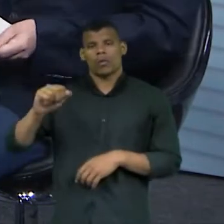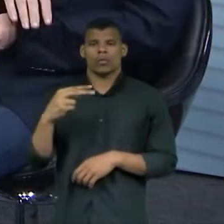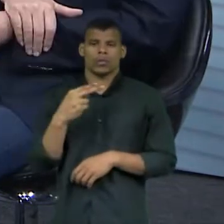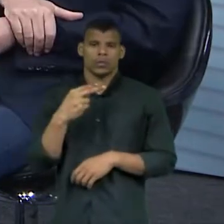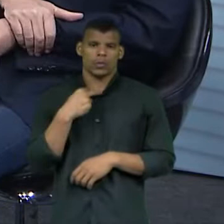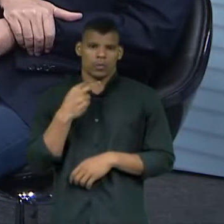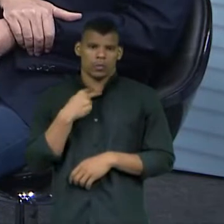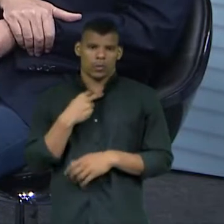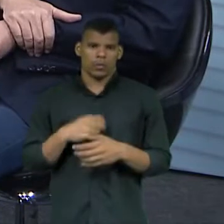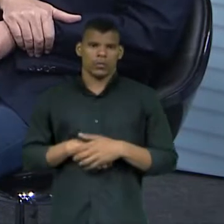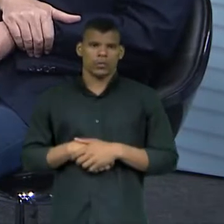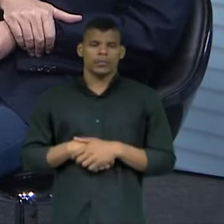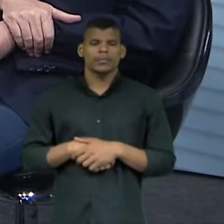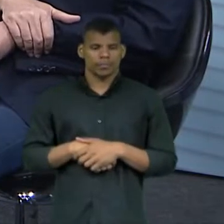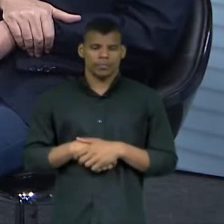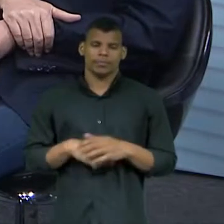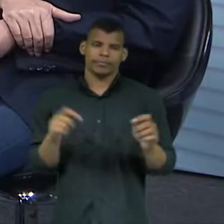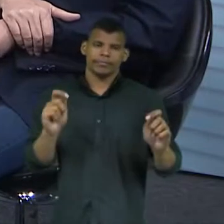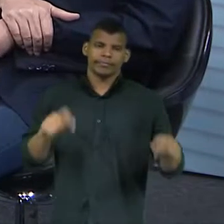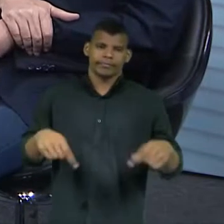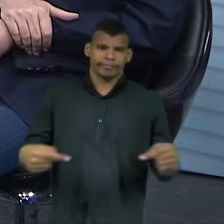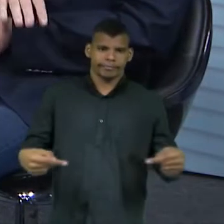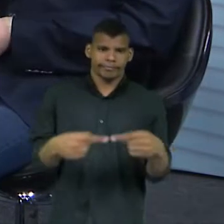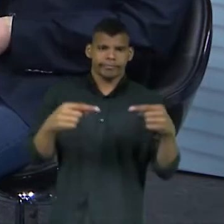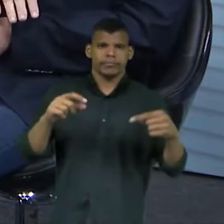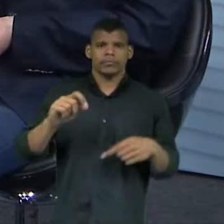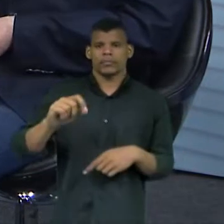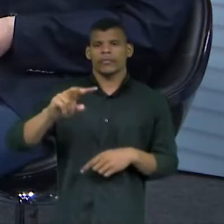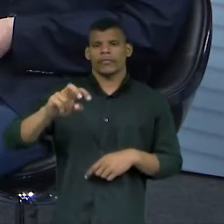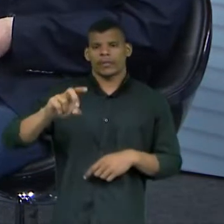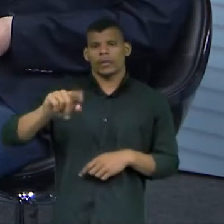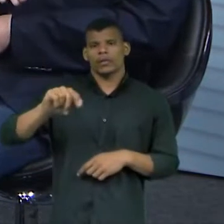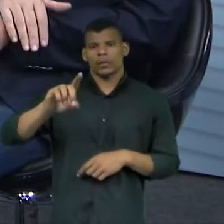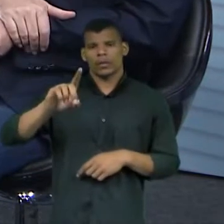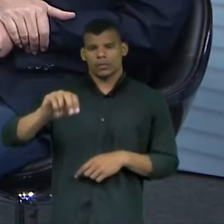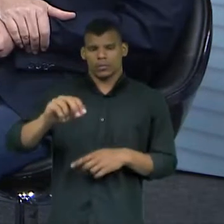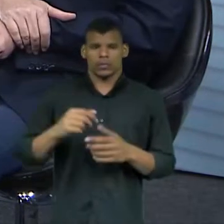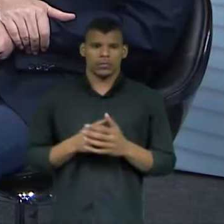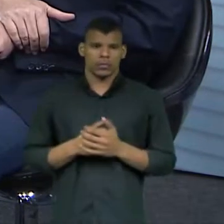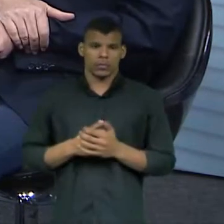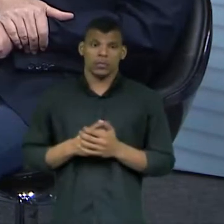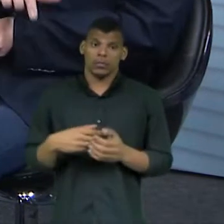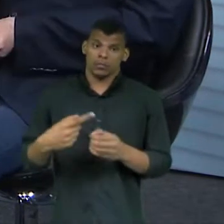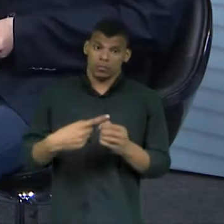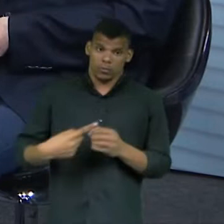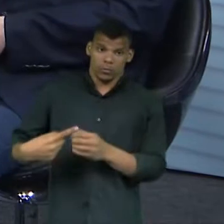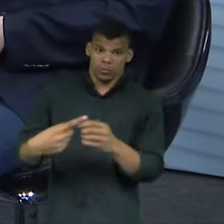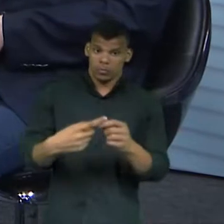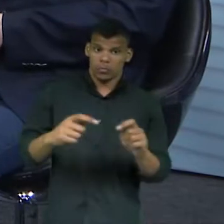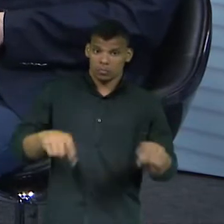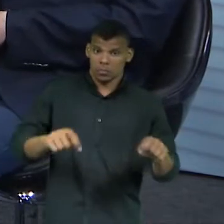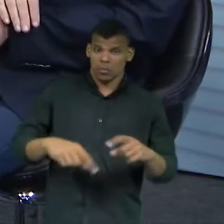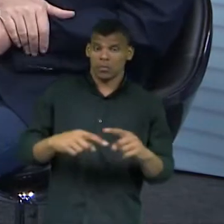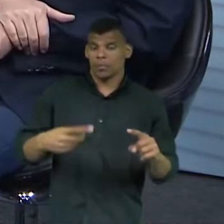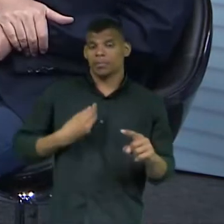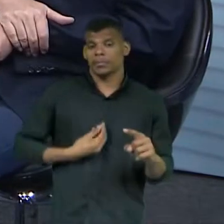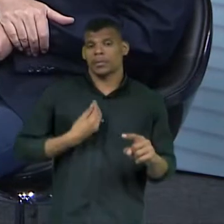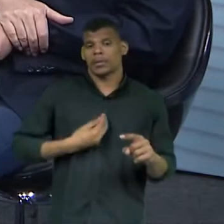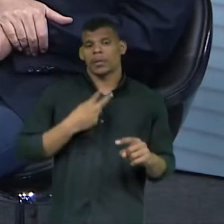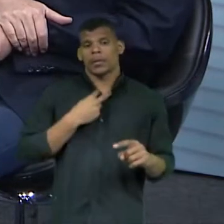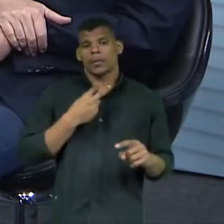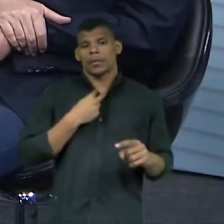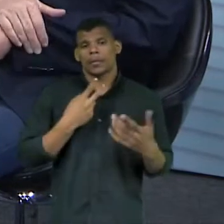nesse período. Nesse período, não. Porque pode configurar, sim, uma conduta vedada. Os municípios podem. Os municípios podem, desde que não tenha presença de